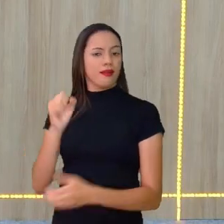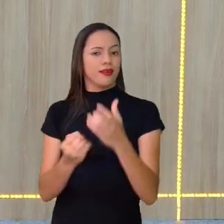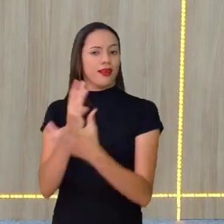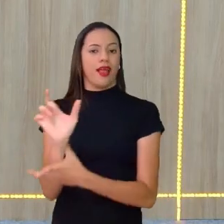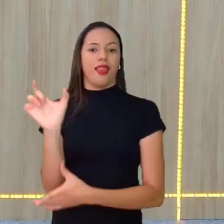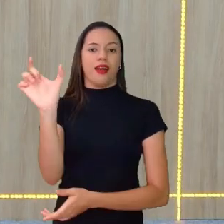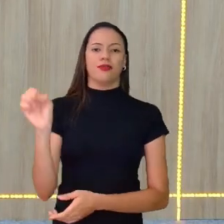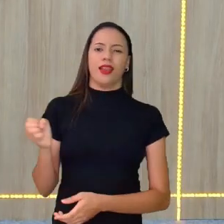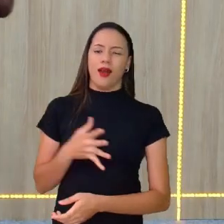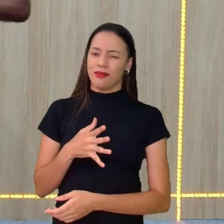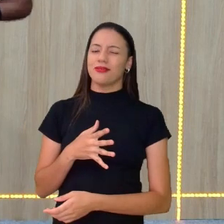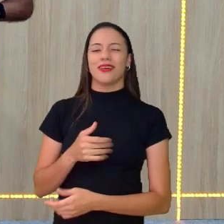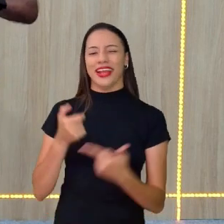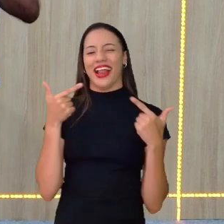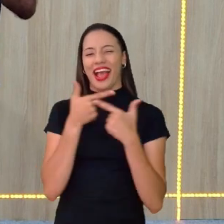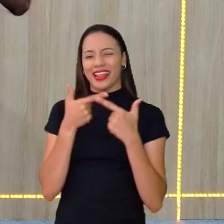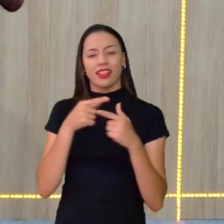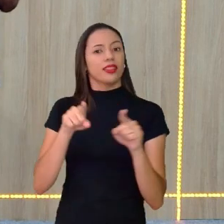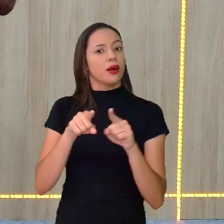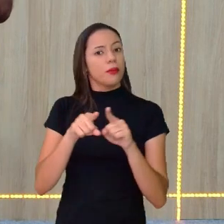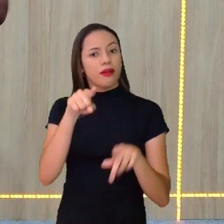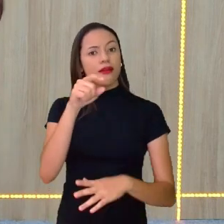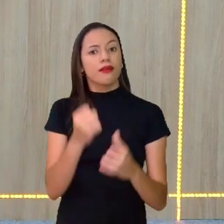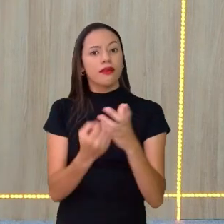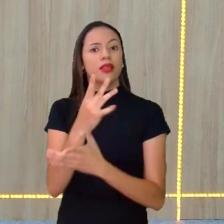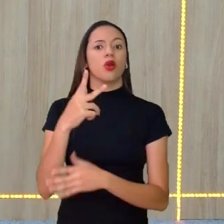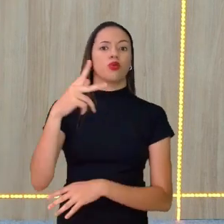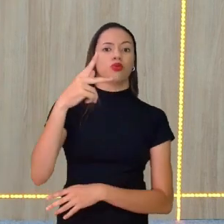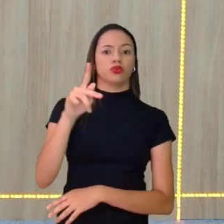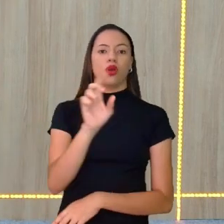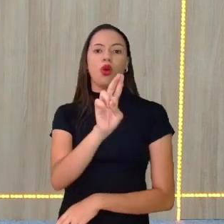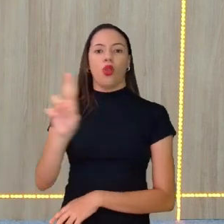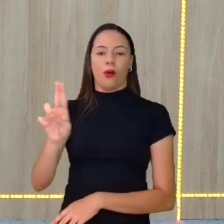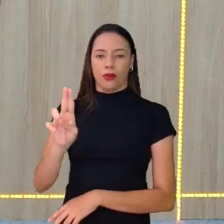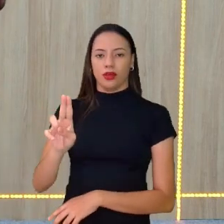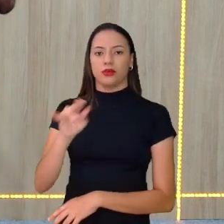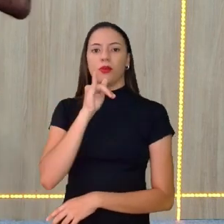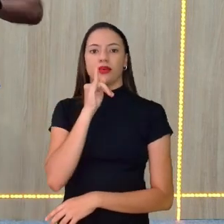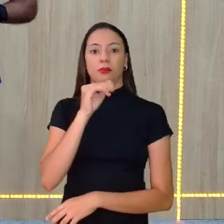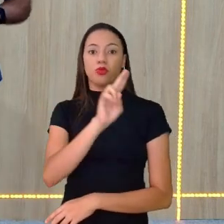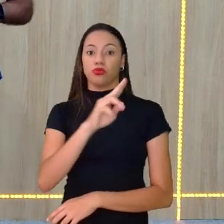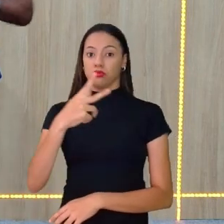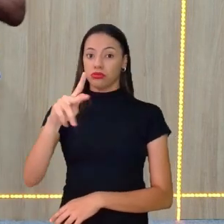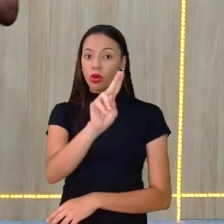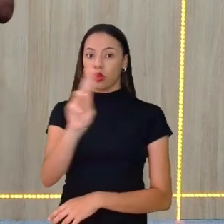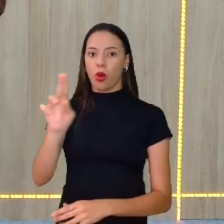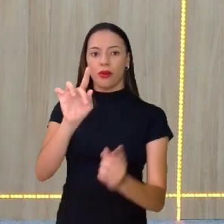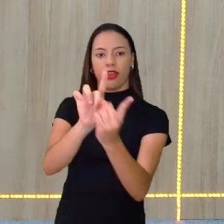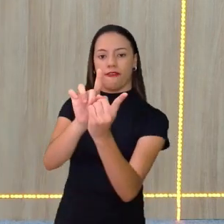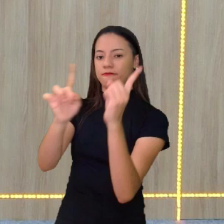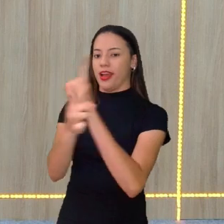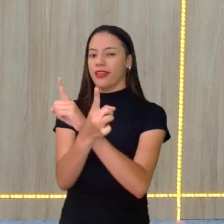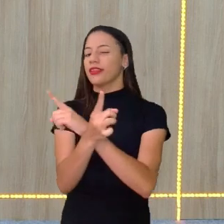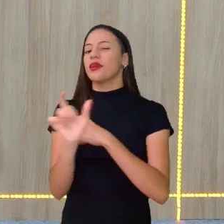engraçadinho, você pode fazer isso com o seu nome. Inverta aí a geleira do seu nome e vê qual palavra que vai dar, veja só.